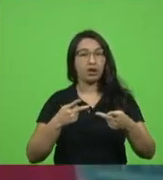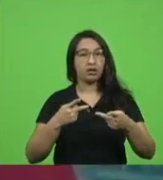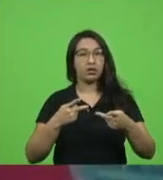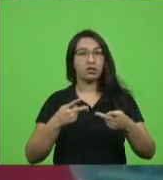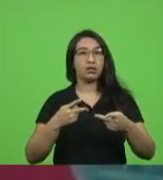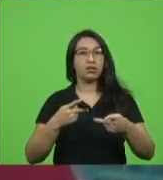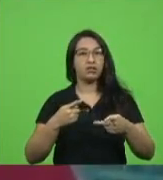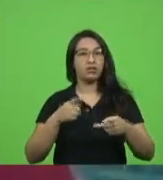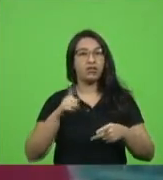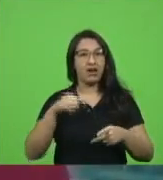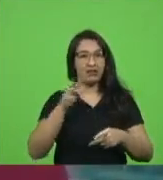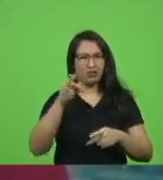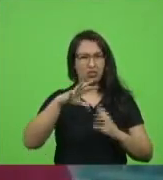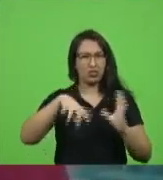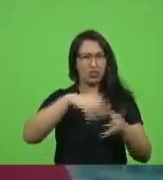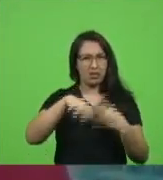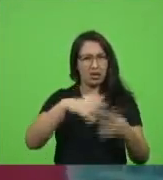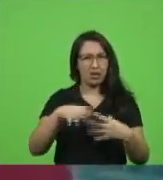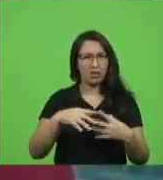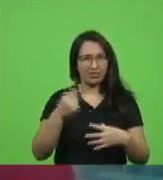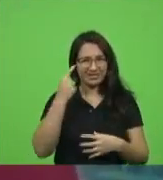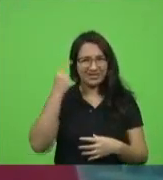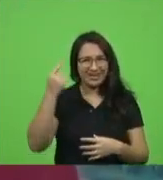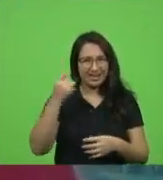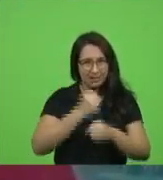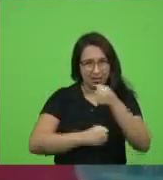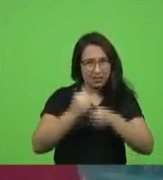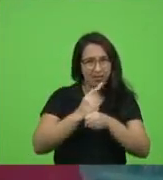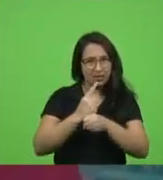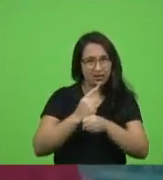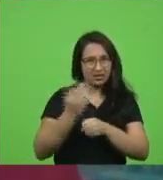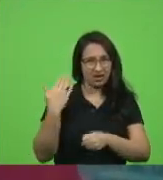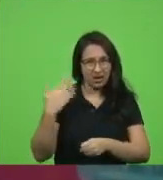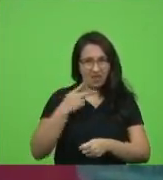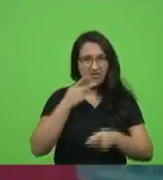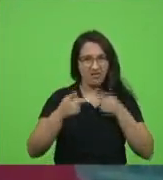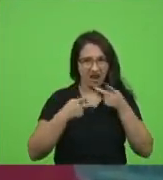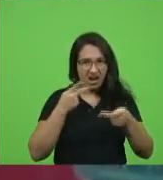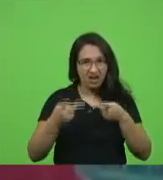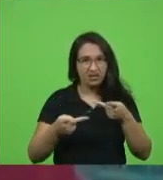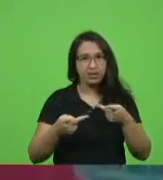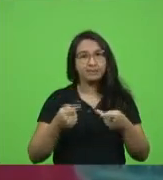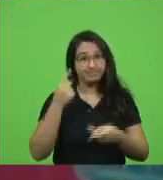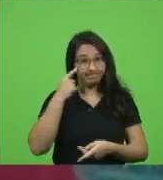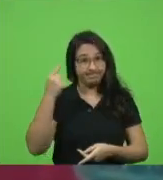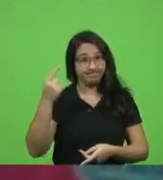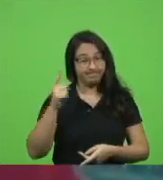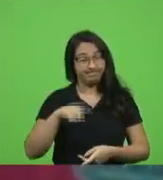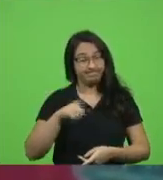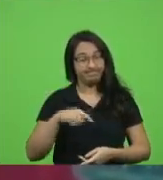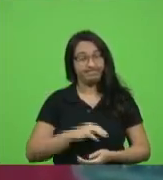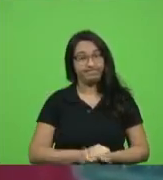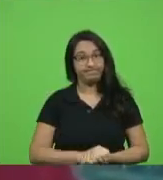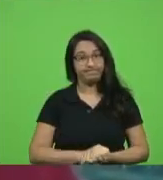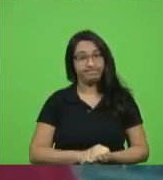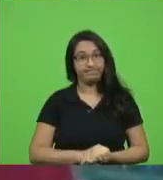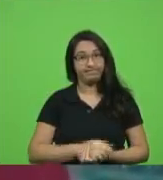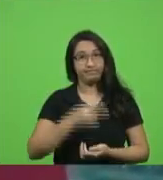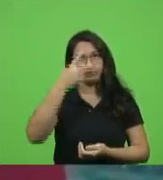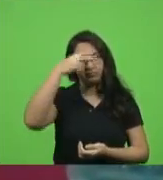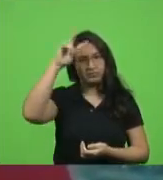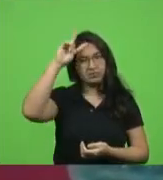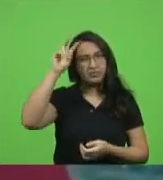provar eu falava um ano atrás pronto não vou falar mais nada agora outra coisa que eu queria que o deputado Vicente Carapé fizesse uma